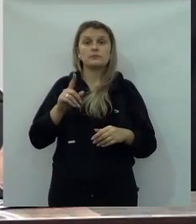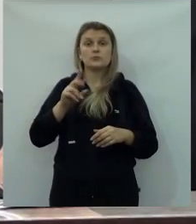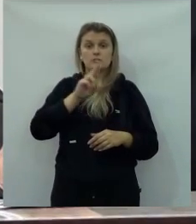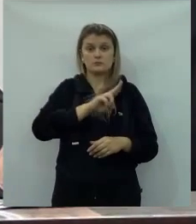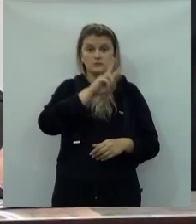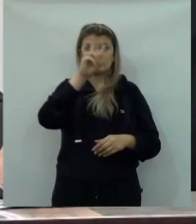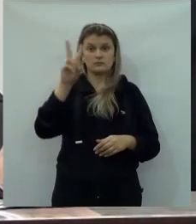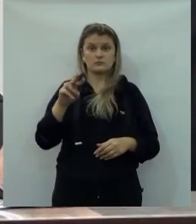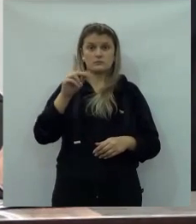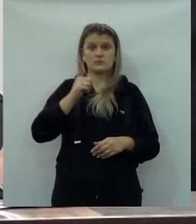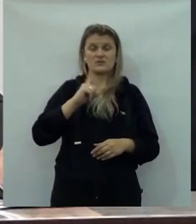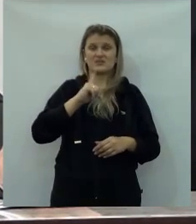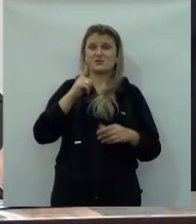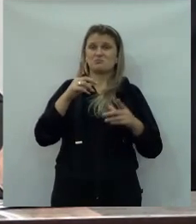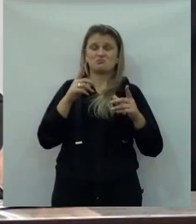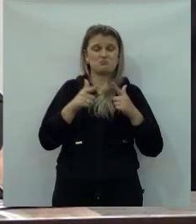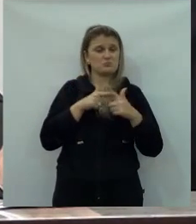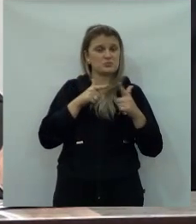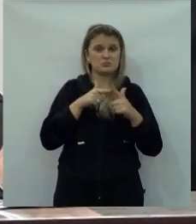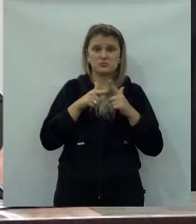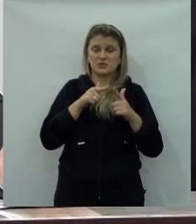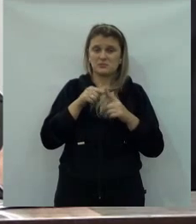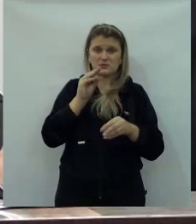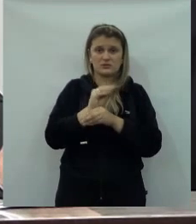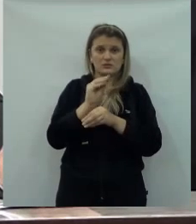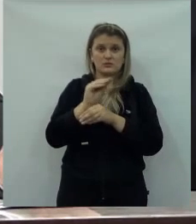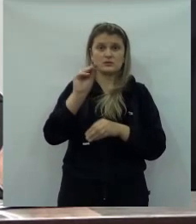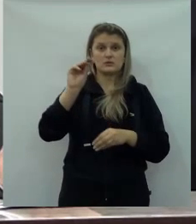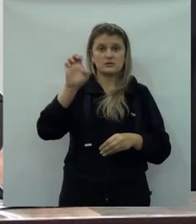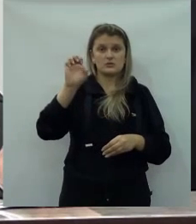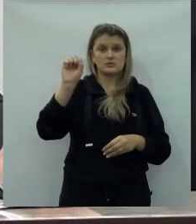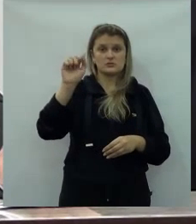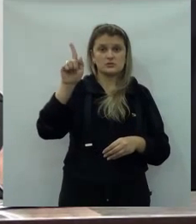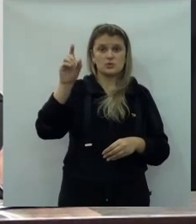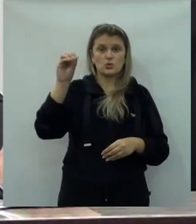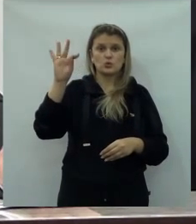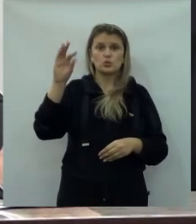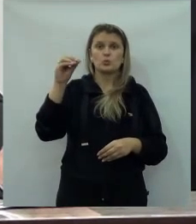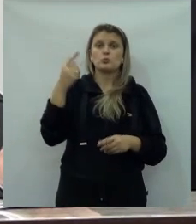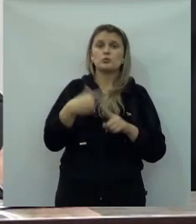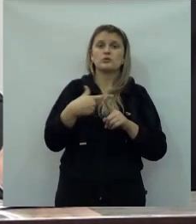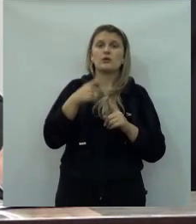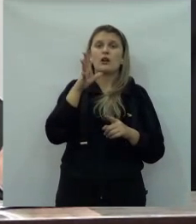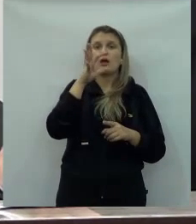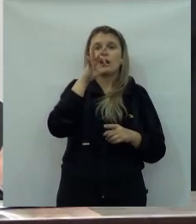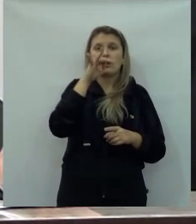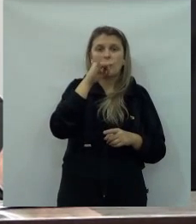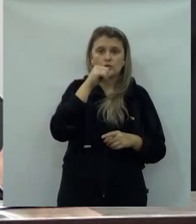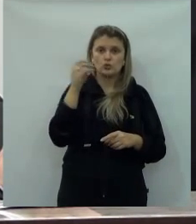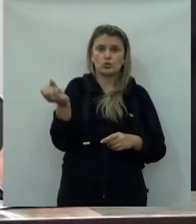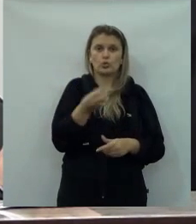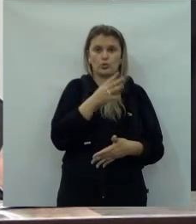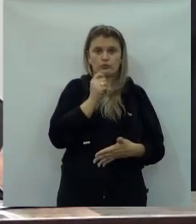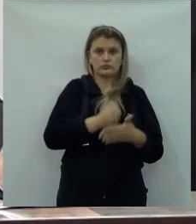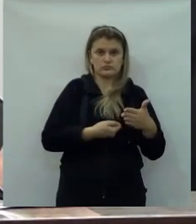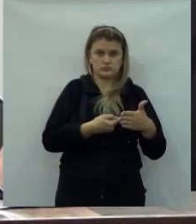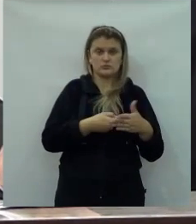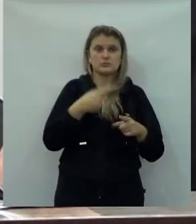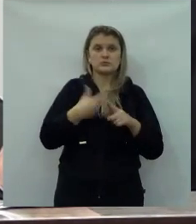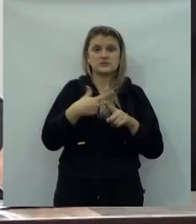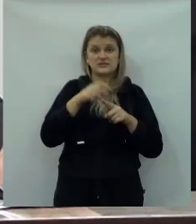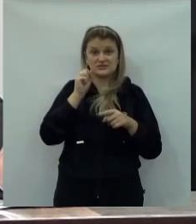hoje, a União da Vitória tem um déficit muito grande em tratamentos de esgoto, justamente pela demora